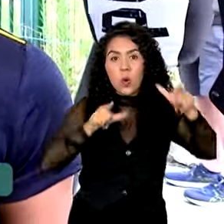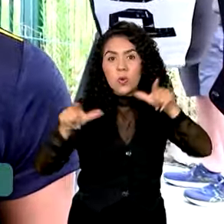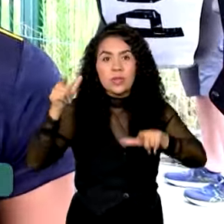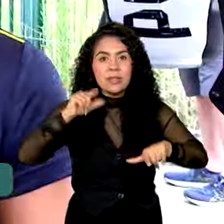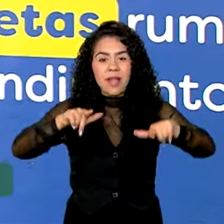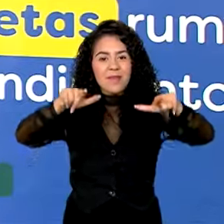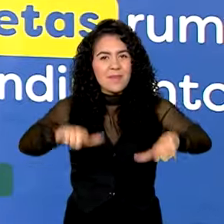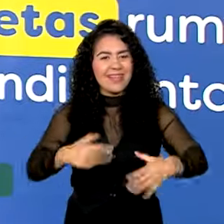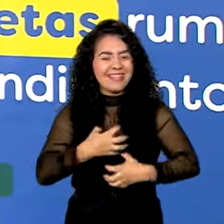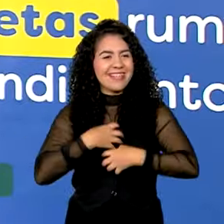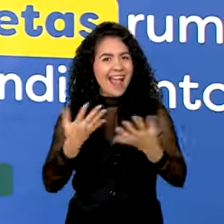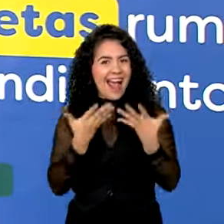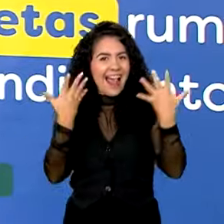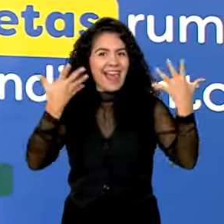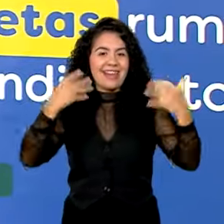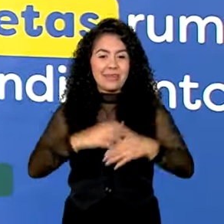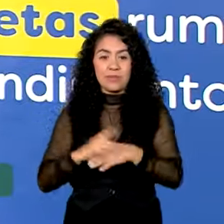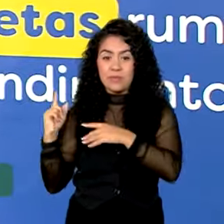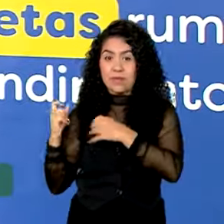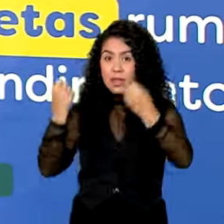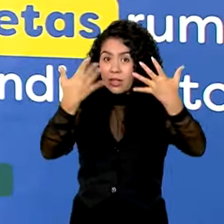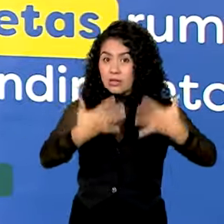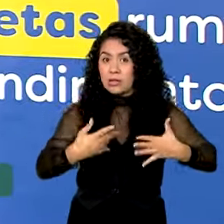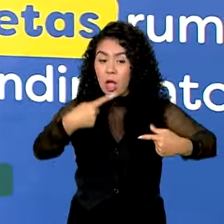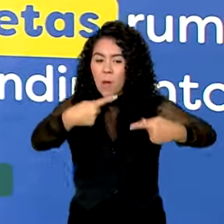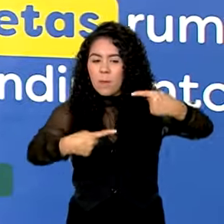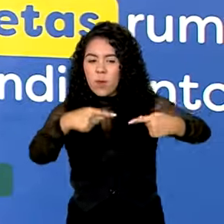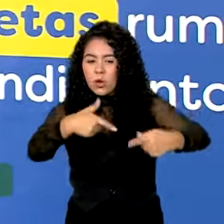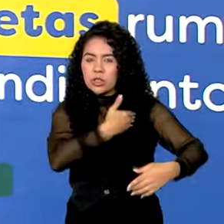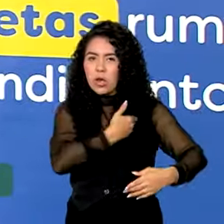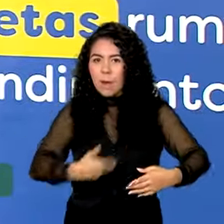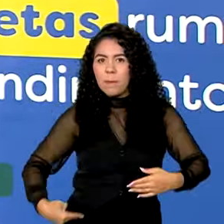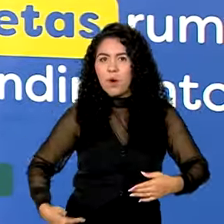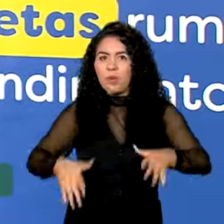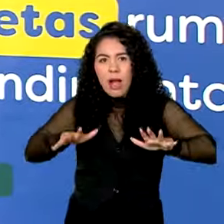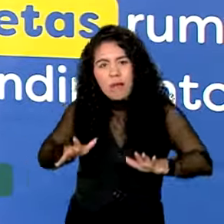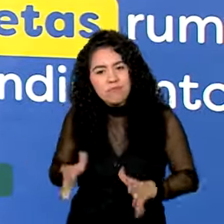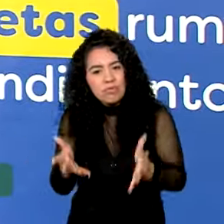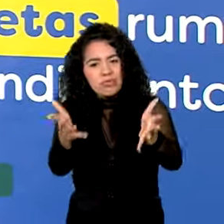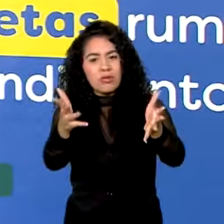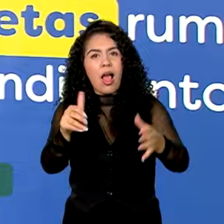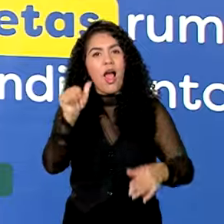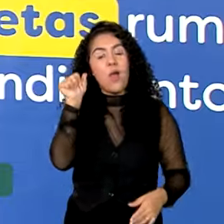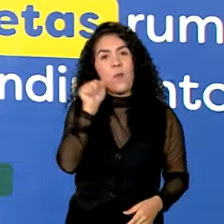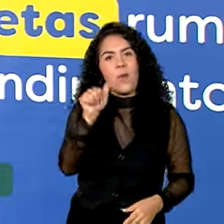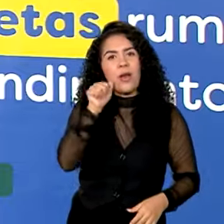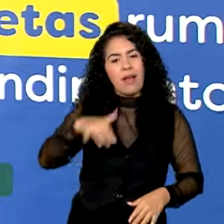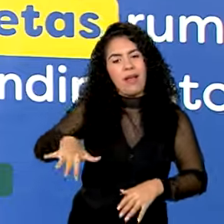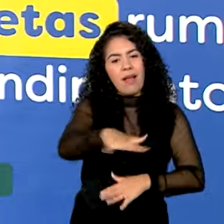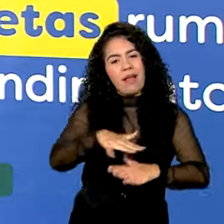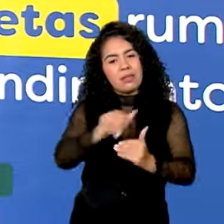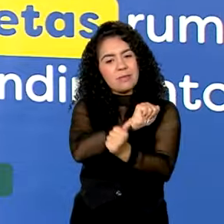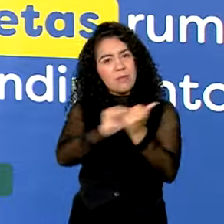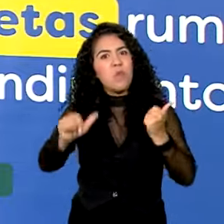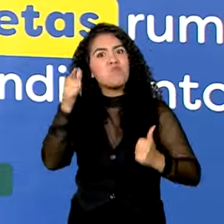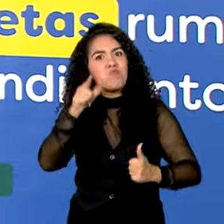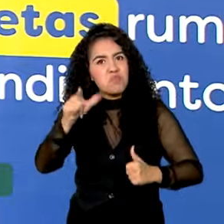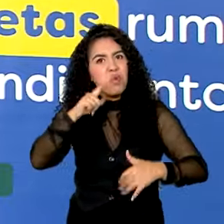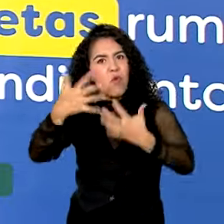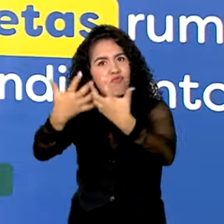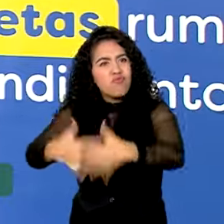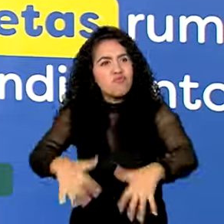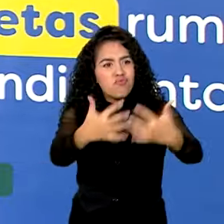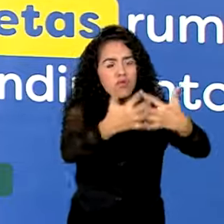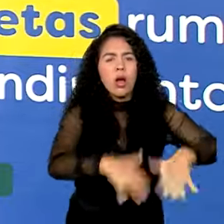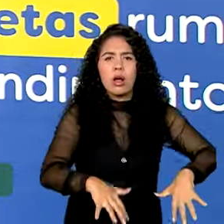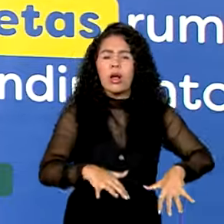só alegria. As políticas públicas que estão incentivando a mulher no esporte, elas estão funcionando. A gente, claro